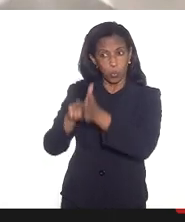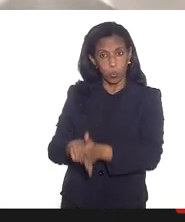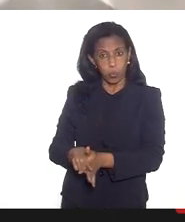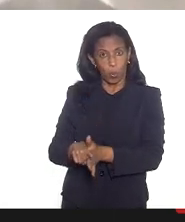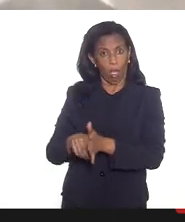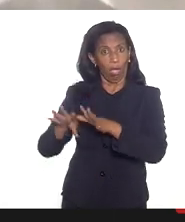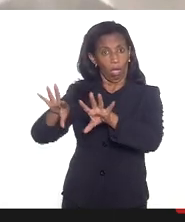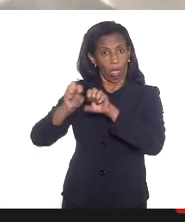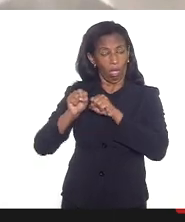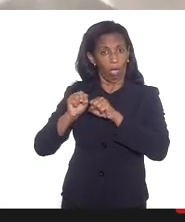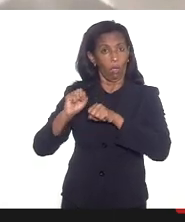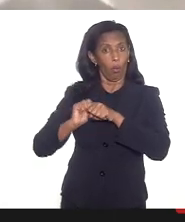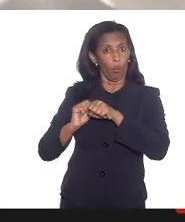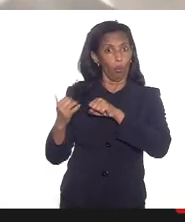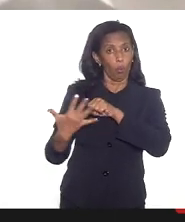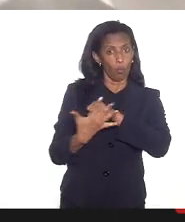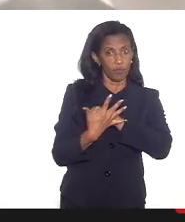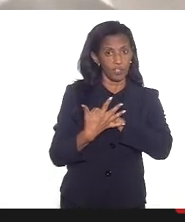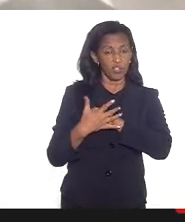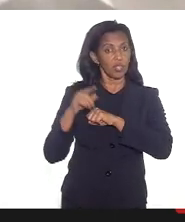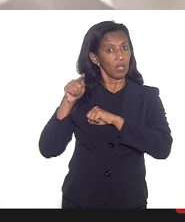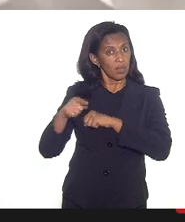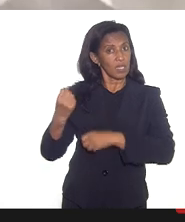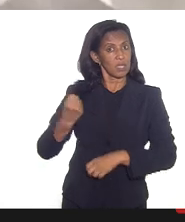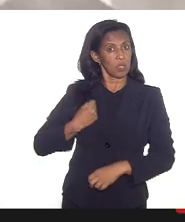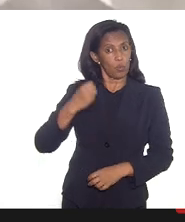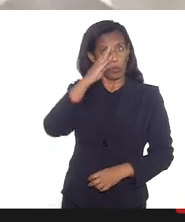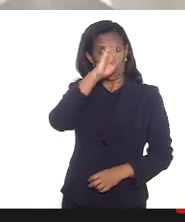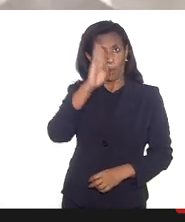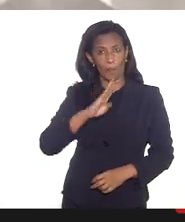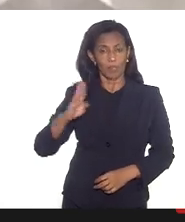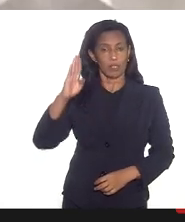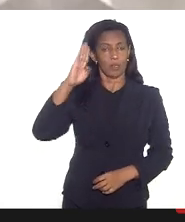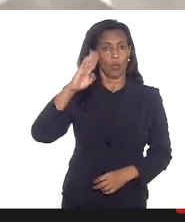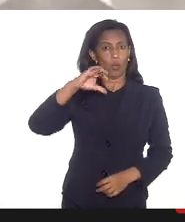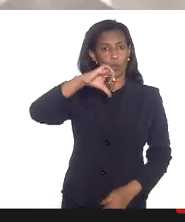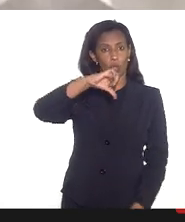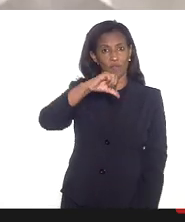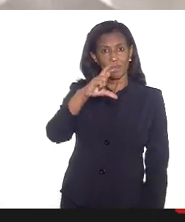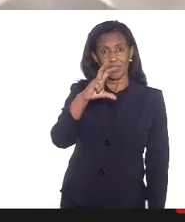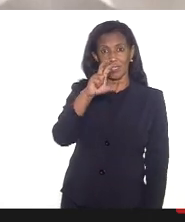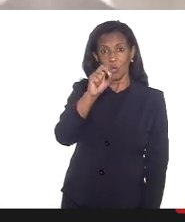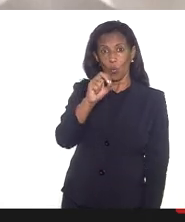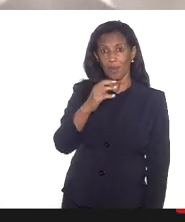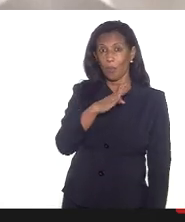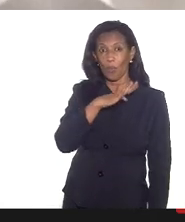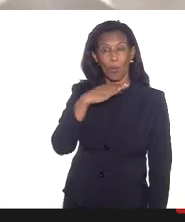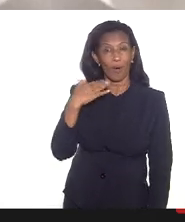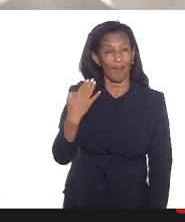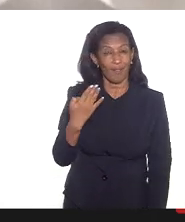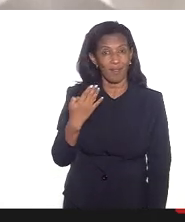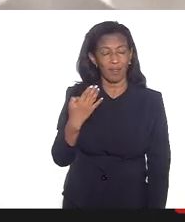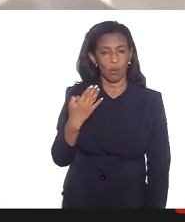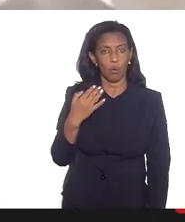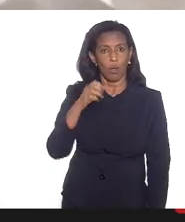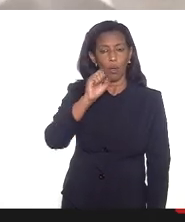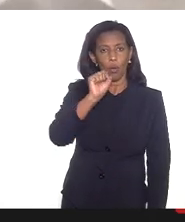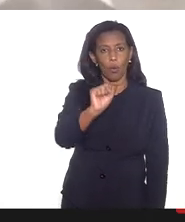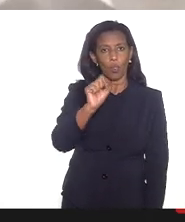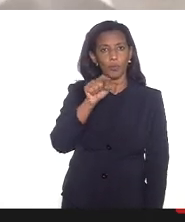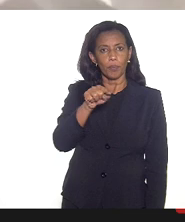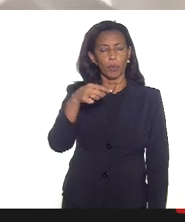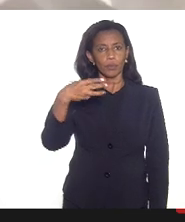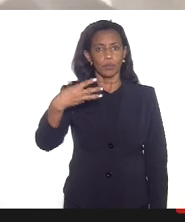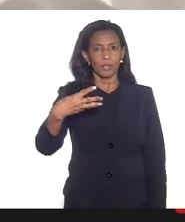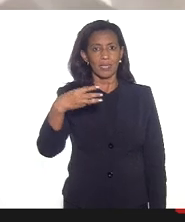-19 desse número no Brasil 950 mulheres morreram isso quer dizer 8.3